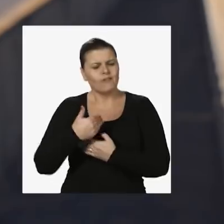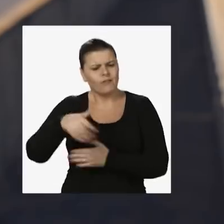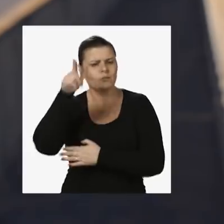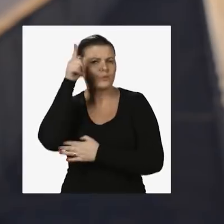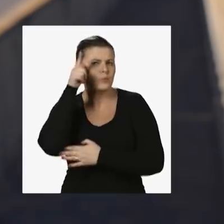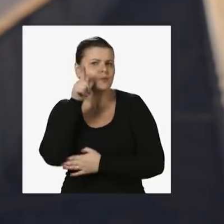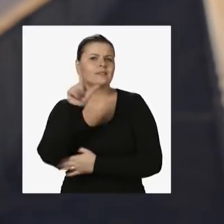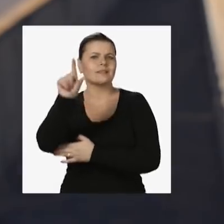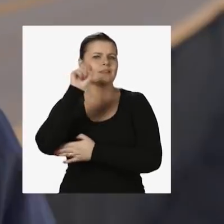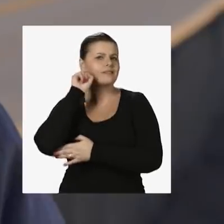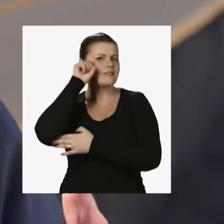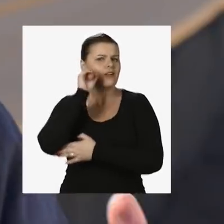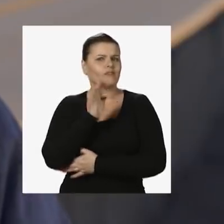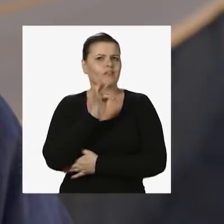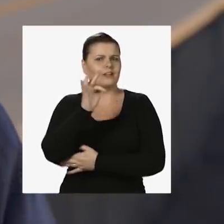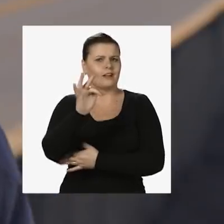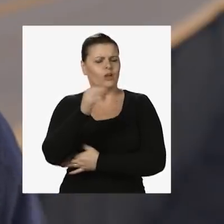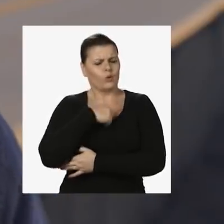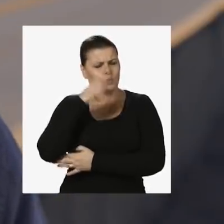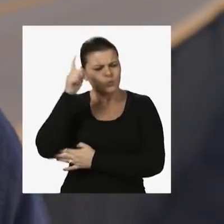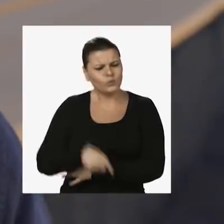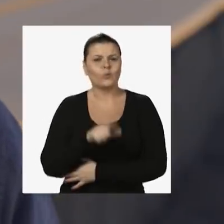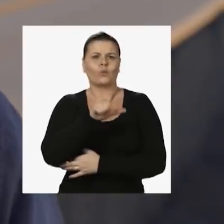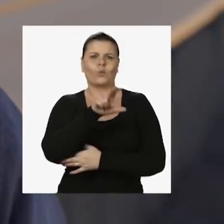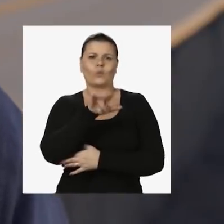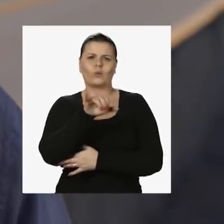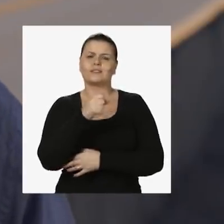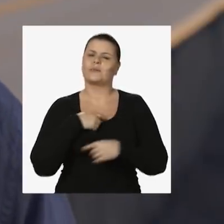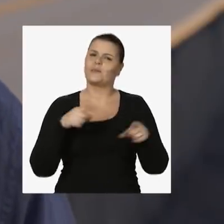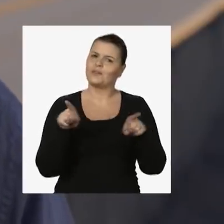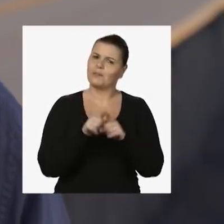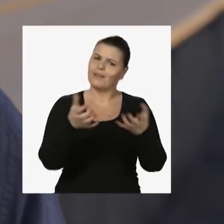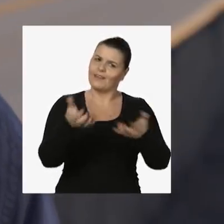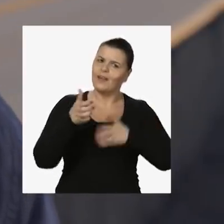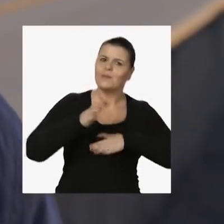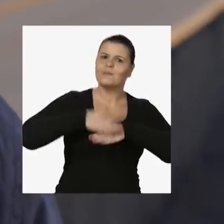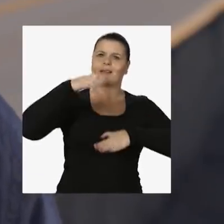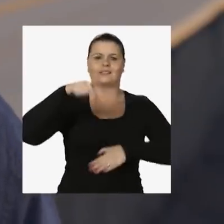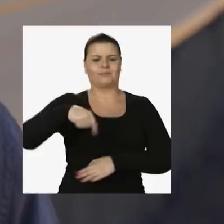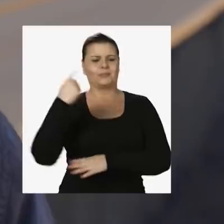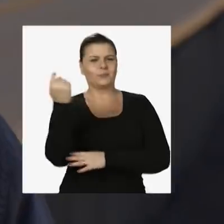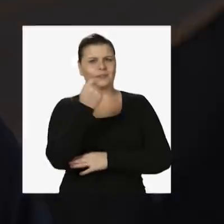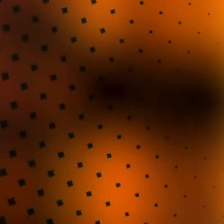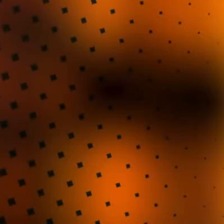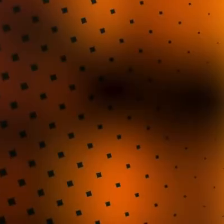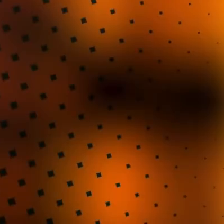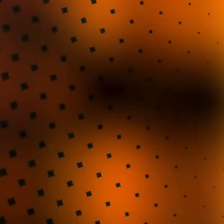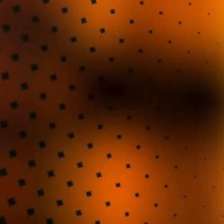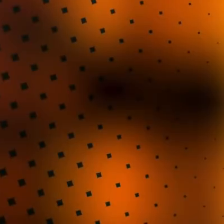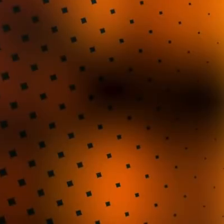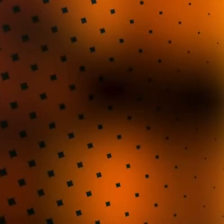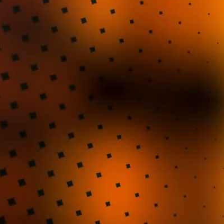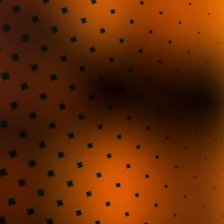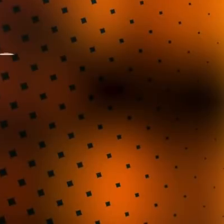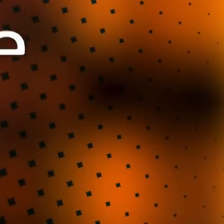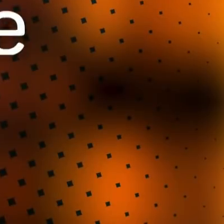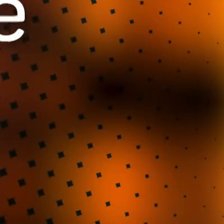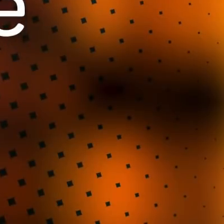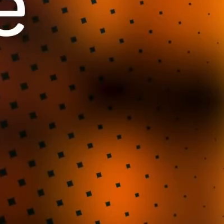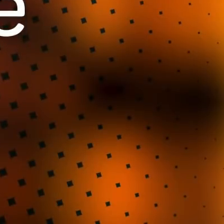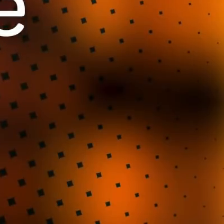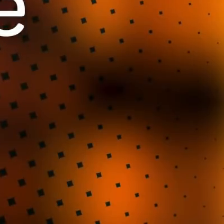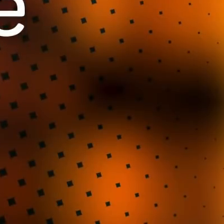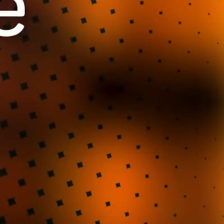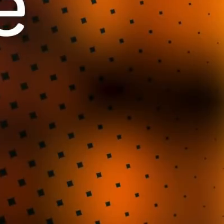chegar ao Senado Federal. Eu sou Luiz Carlos Heinze e eu também quero mais para o nosso Rio Grande. Mário Bernd, um